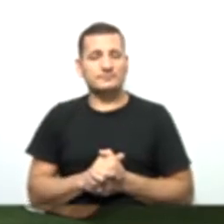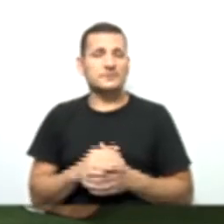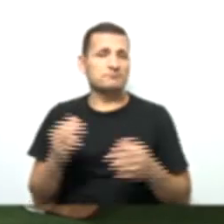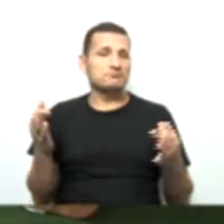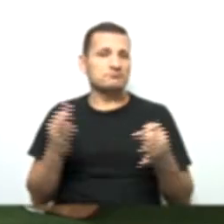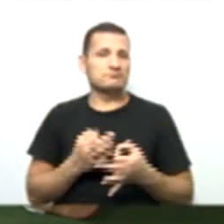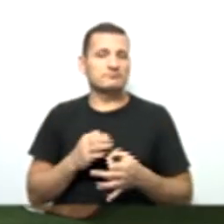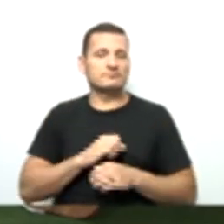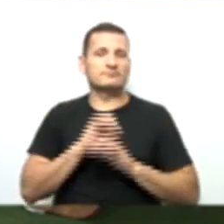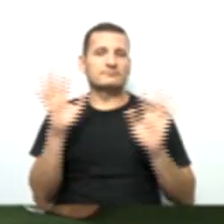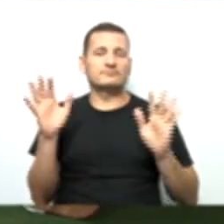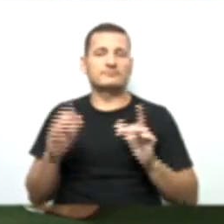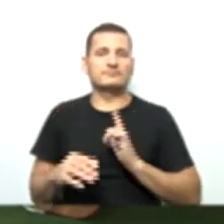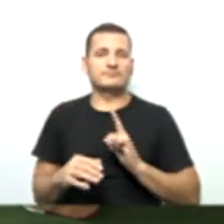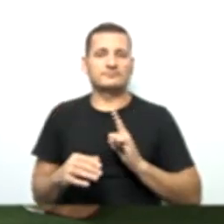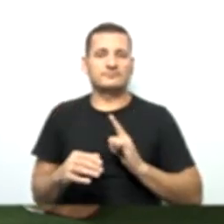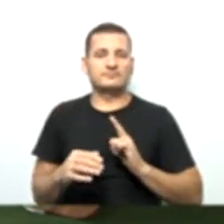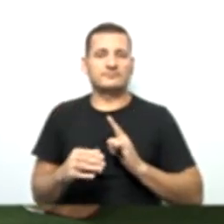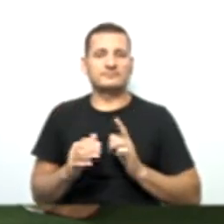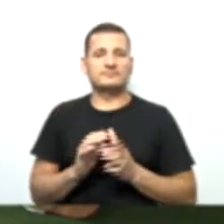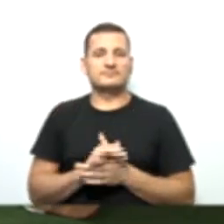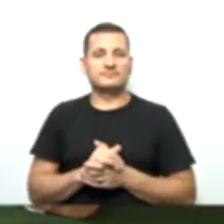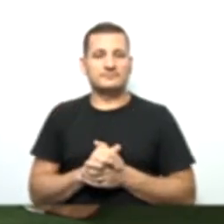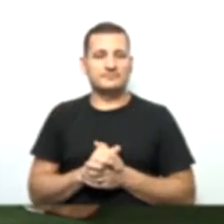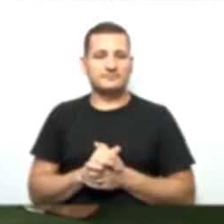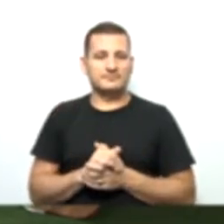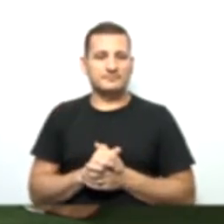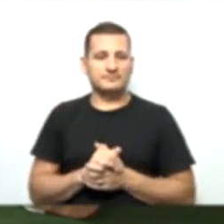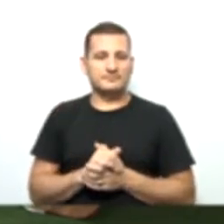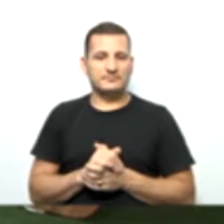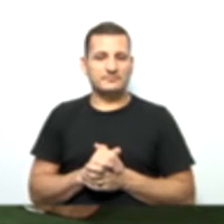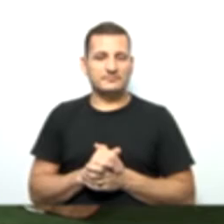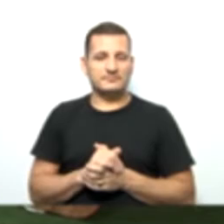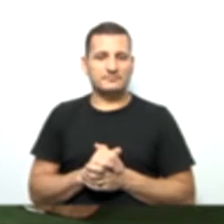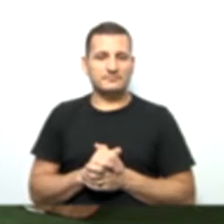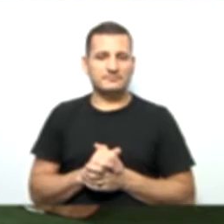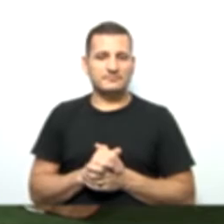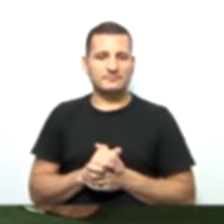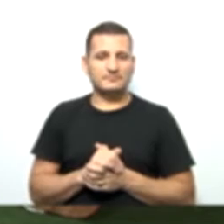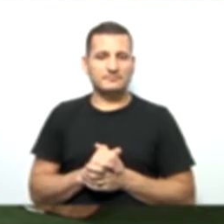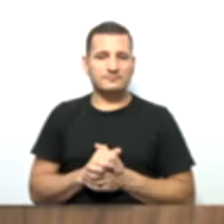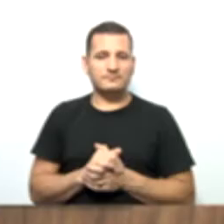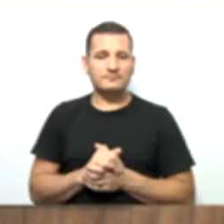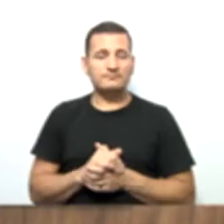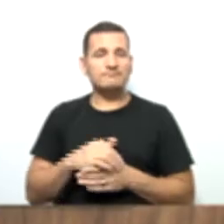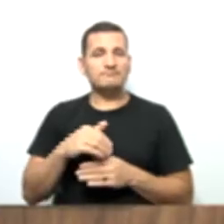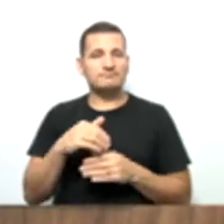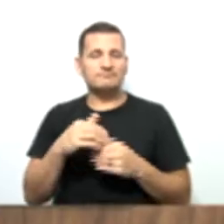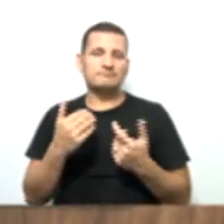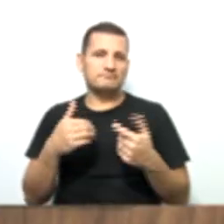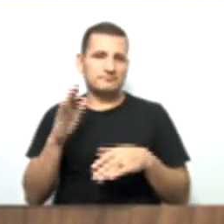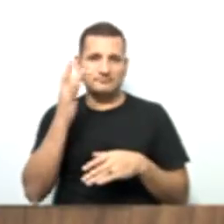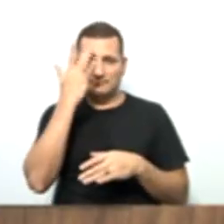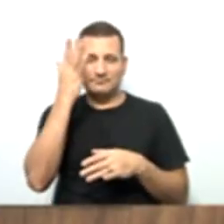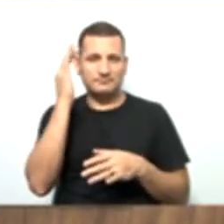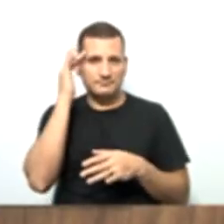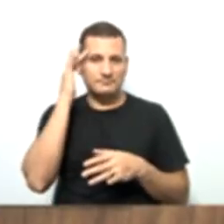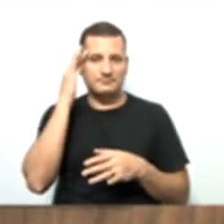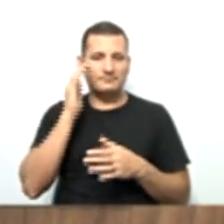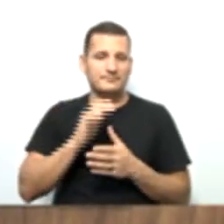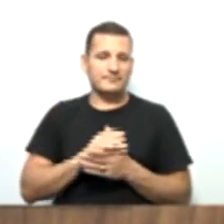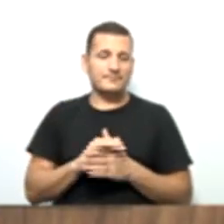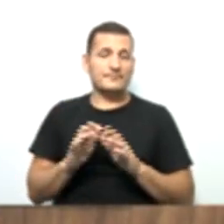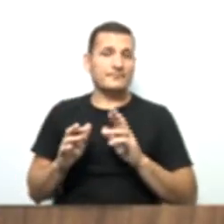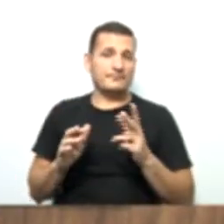bem claro mesmo essa de uma forma simples, mas fácil de entender, né? A diferença